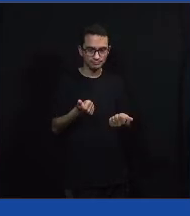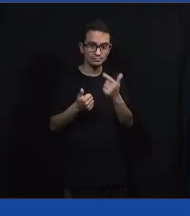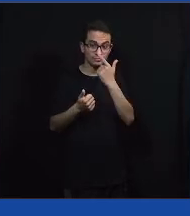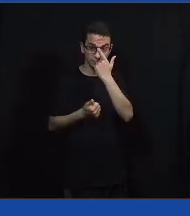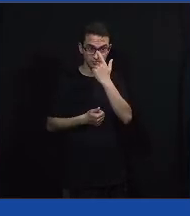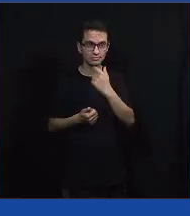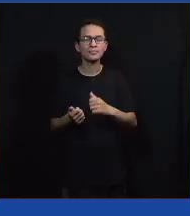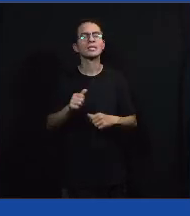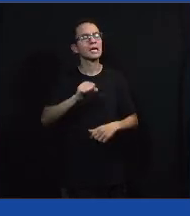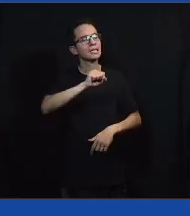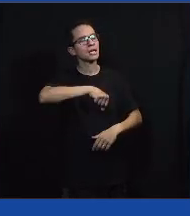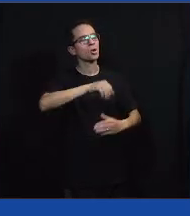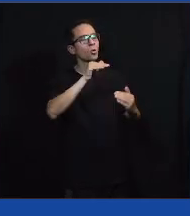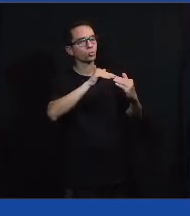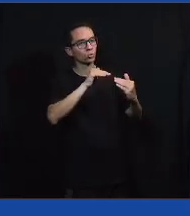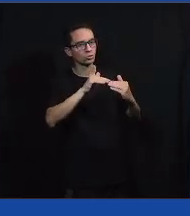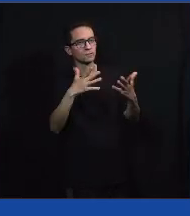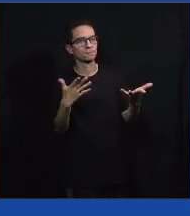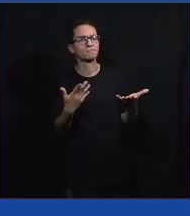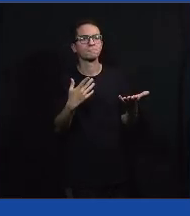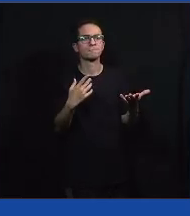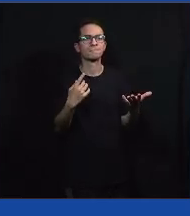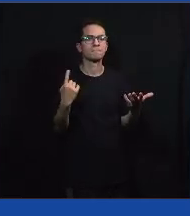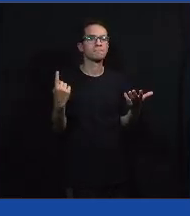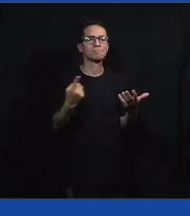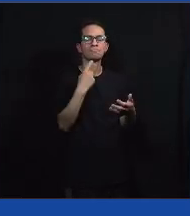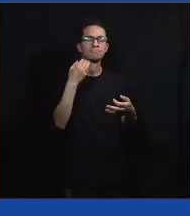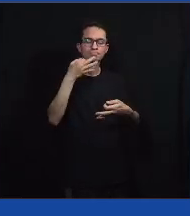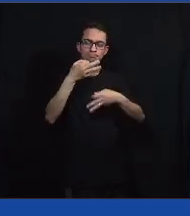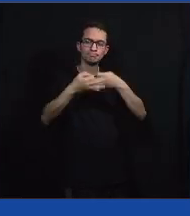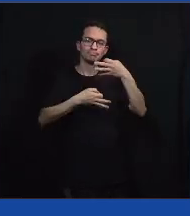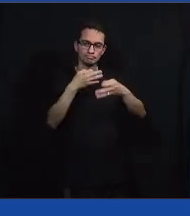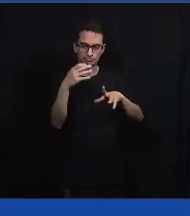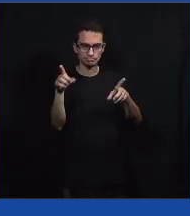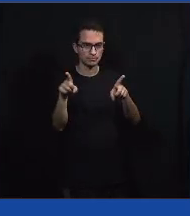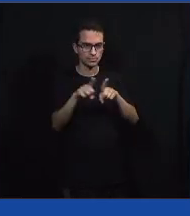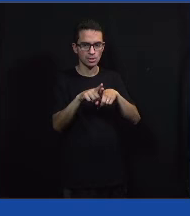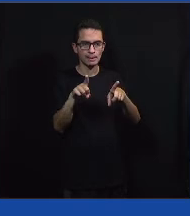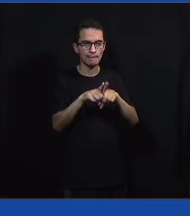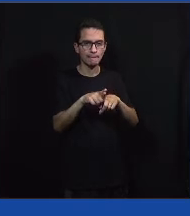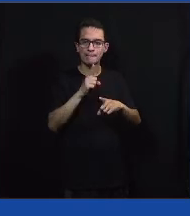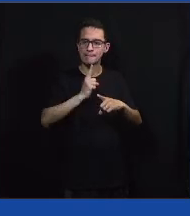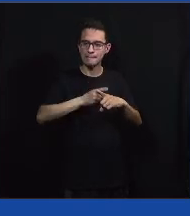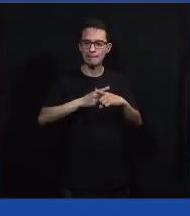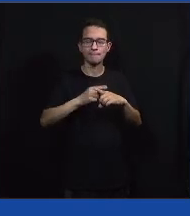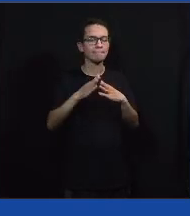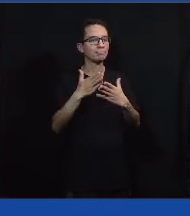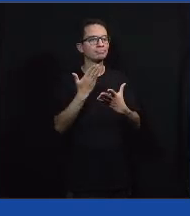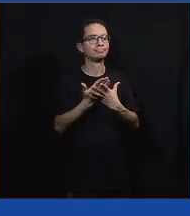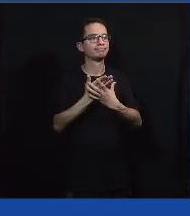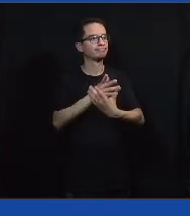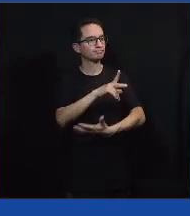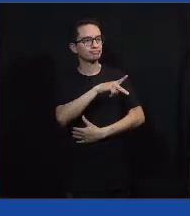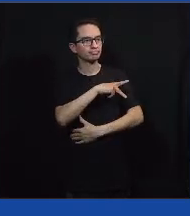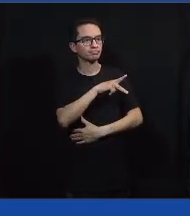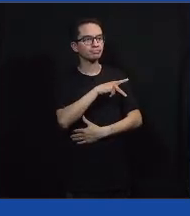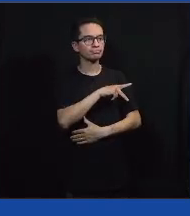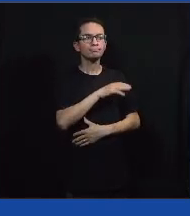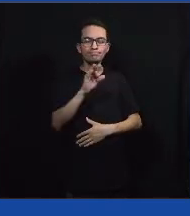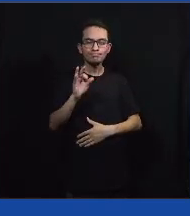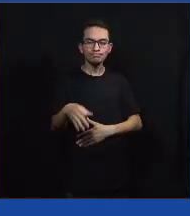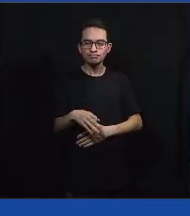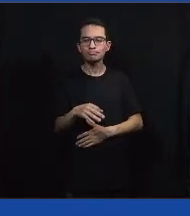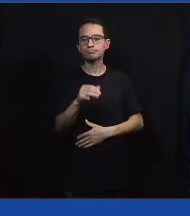Sim, a Cristina comentou também, né? Que até tem escolas privadas que também não tinham